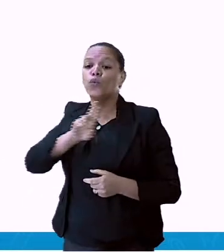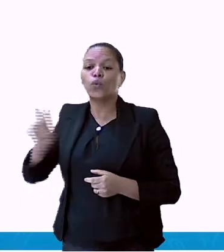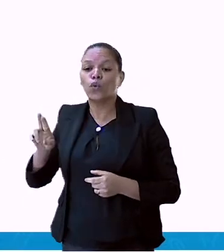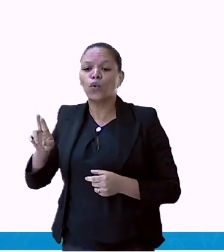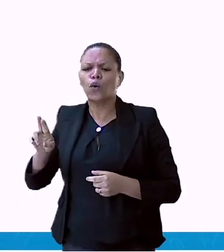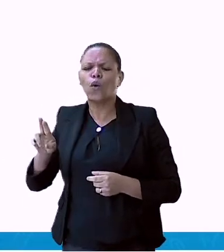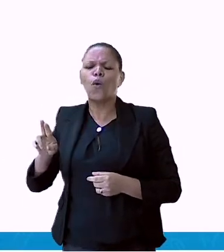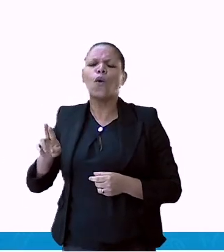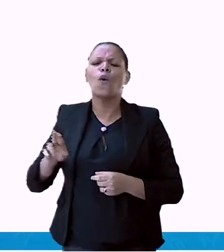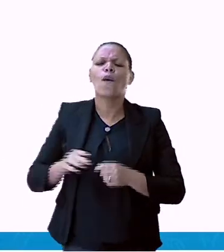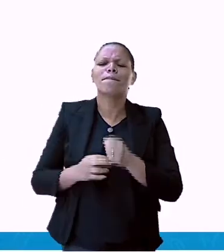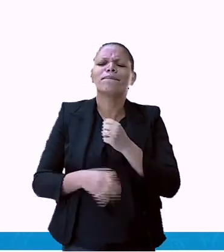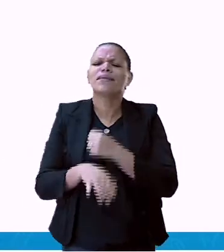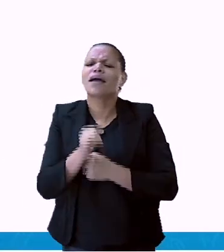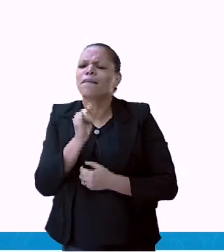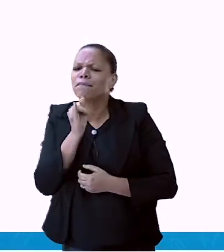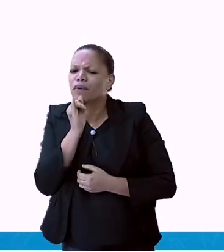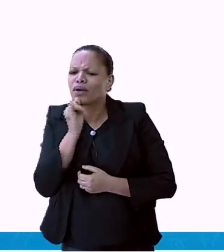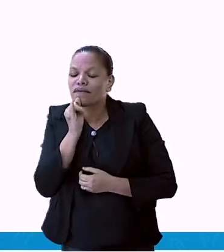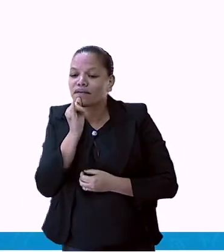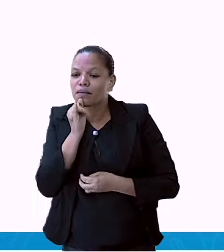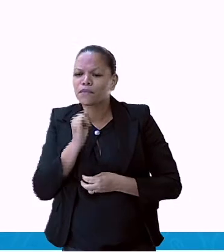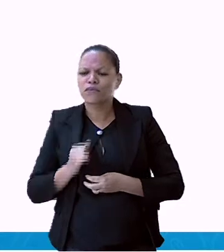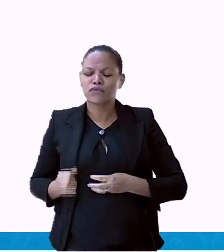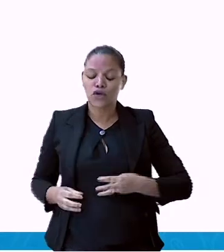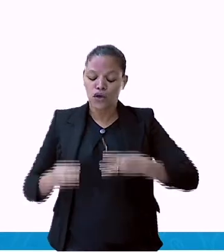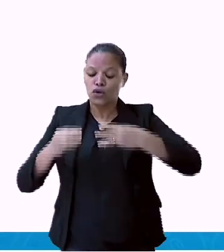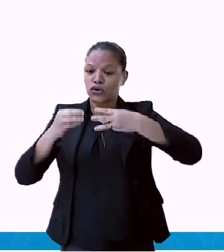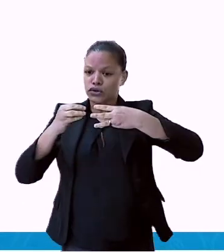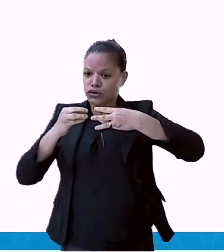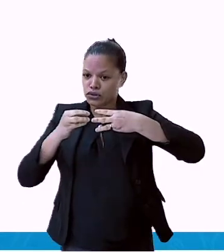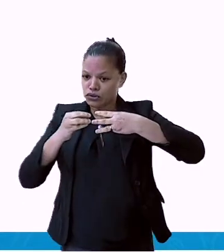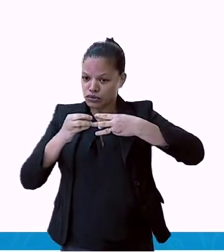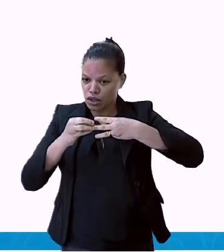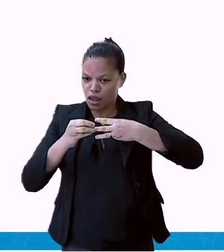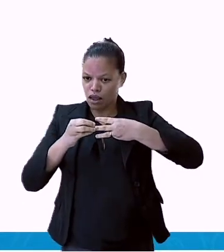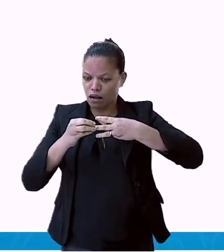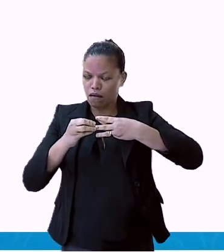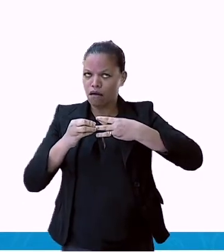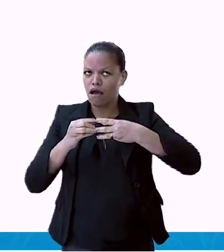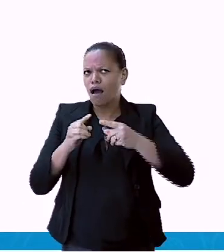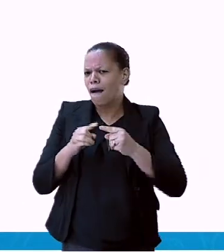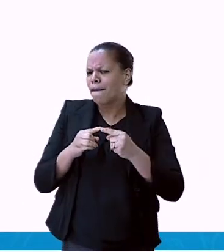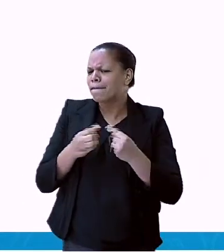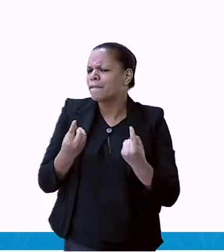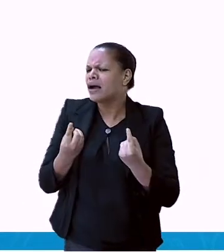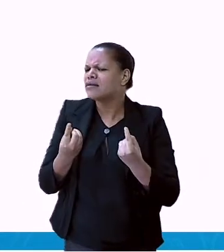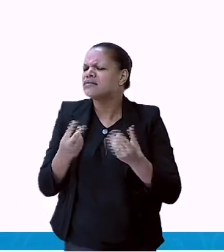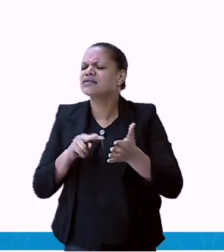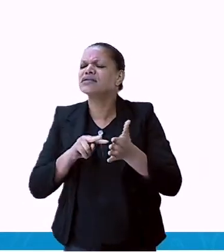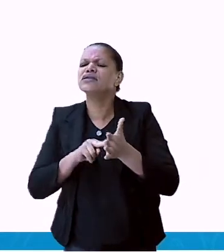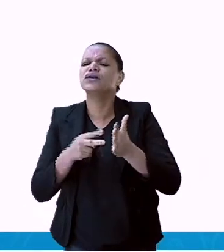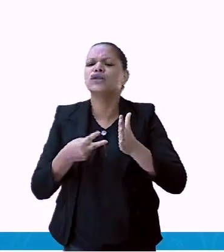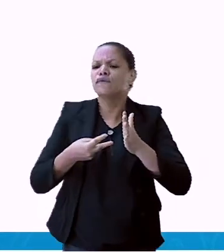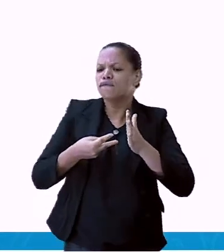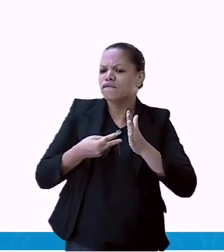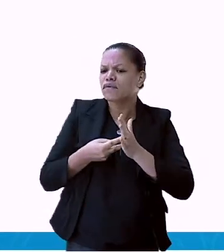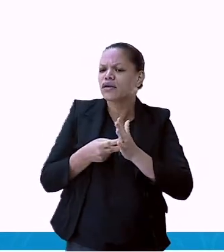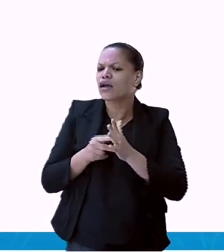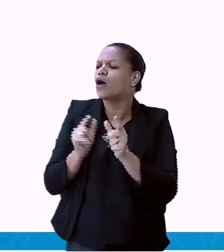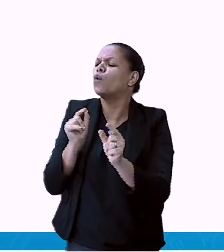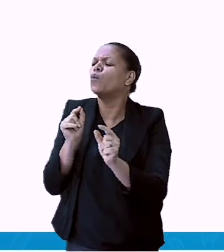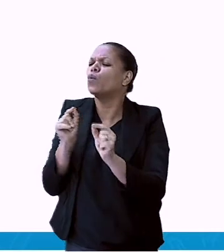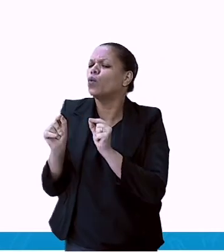célula? É o espaço onde você vai colocar as suas informações dentro da tabela. Então, não